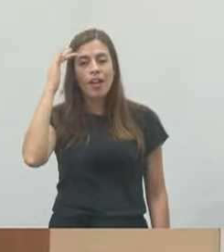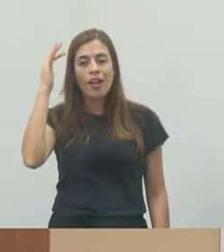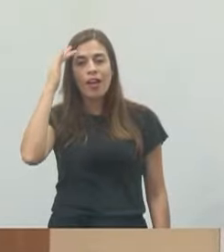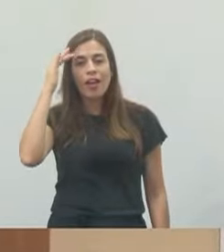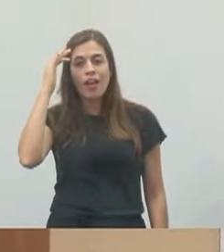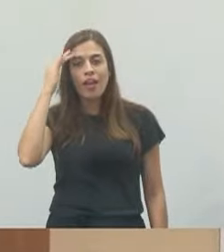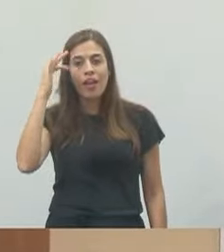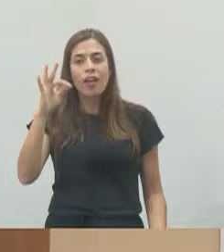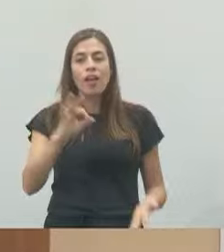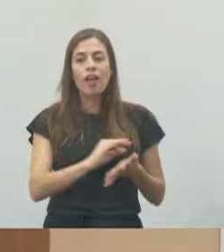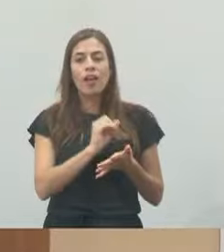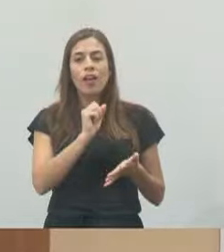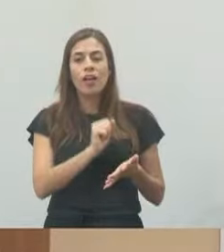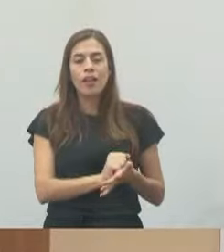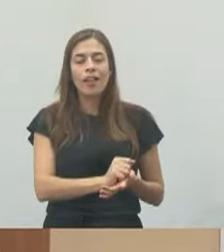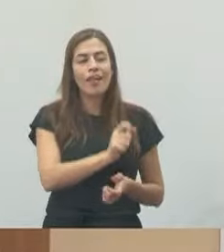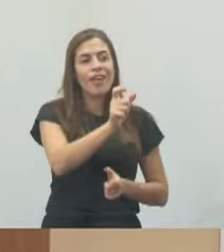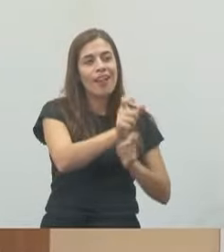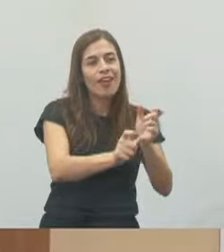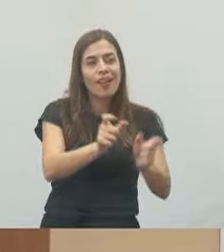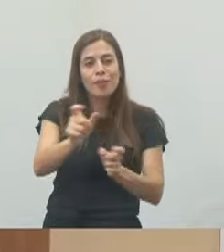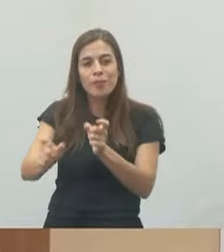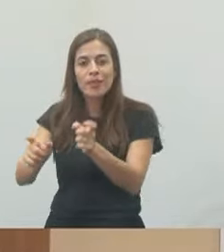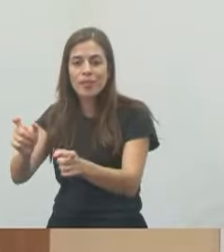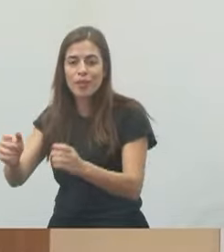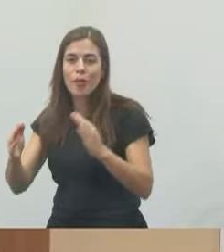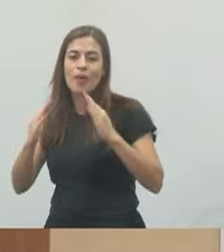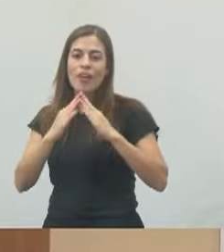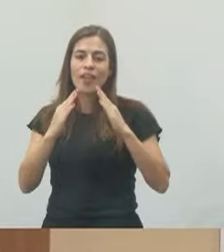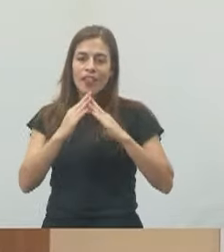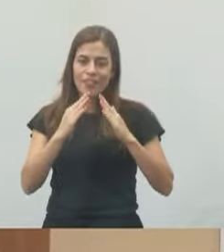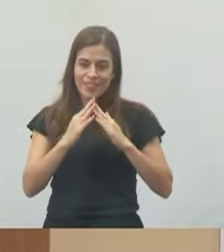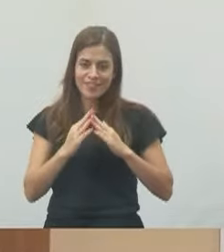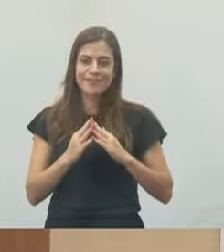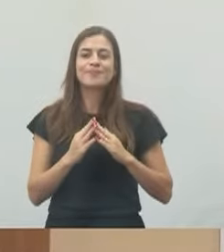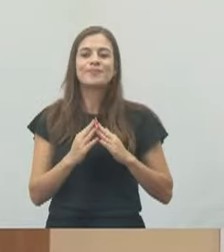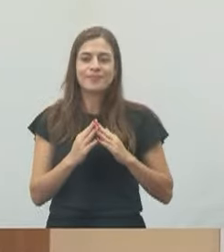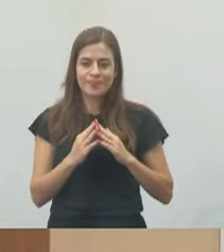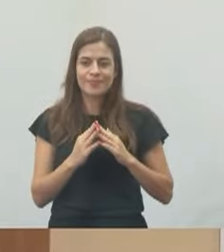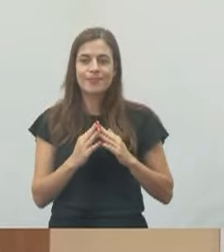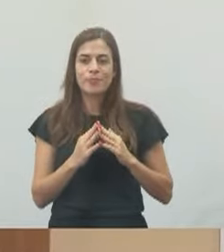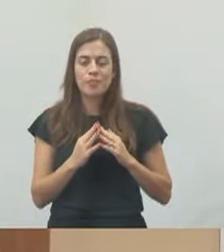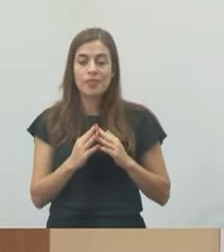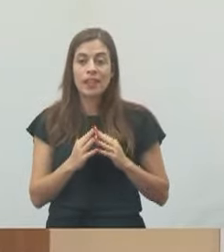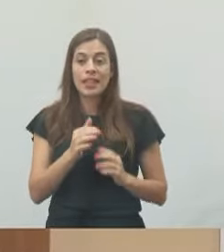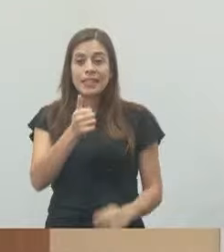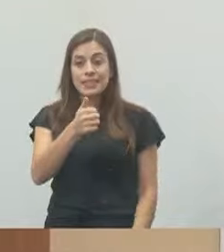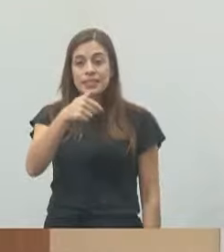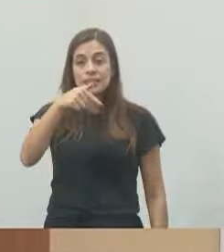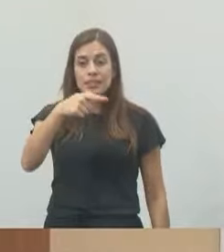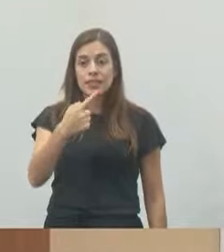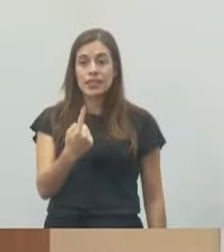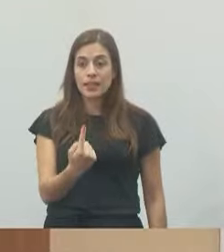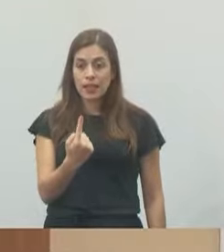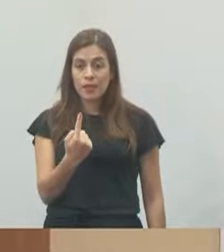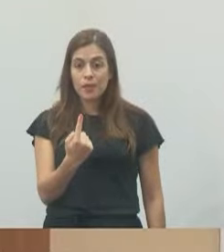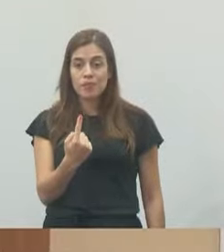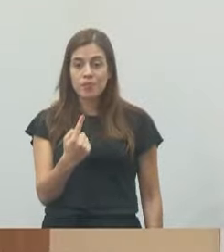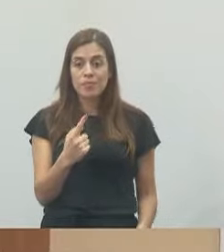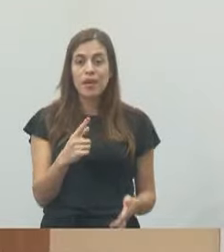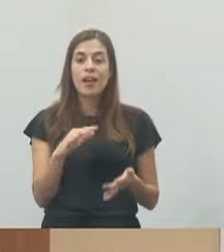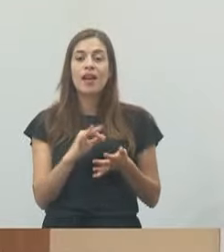matrícula de cada morador do Rio Cumprido. Estaremos entregando 171 matrículas.